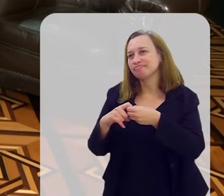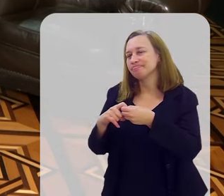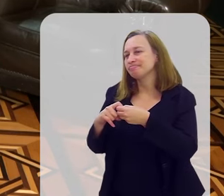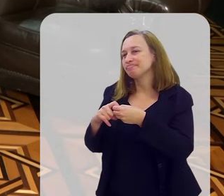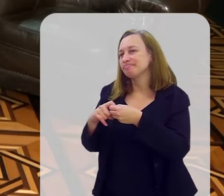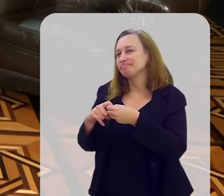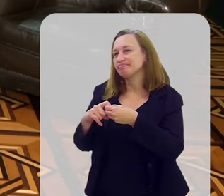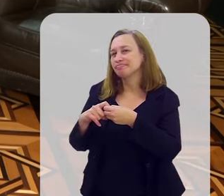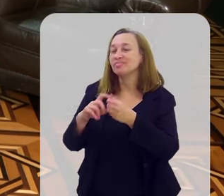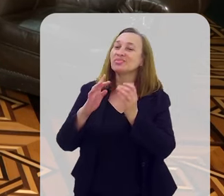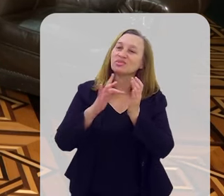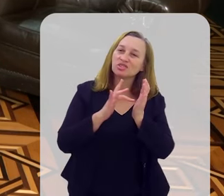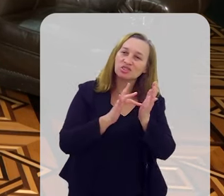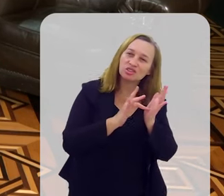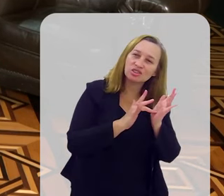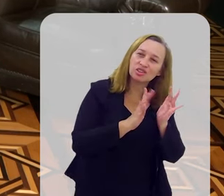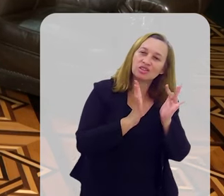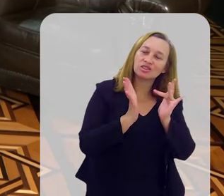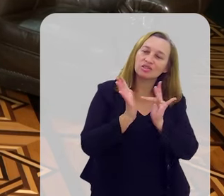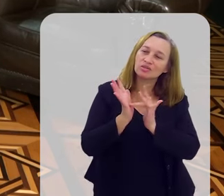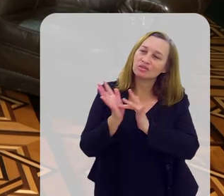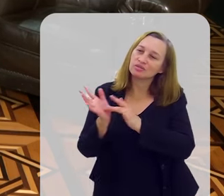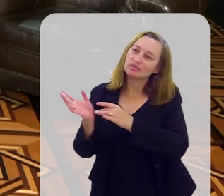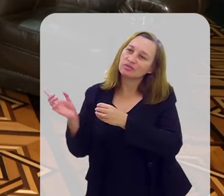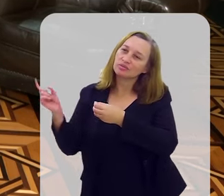Ele voltará